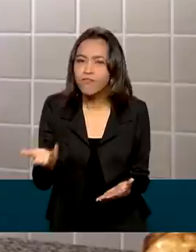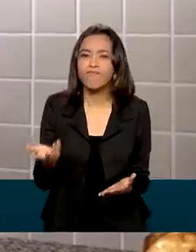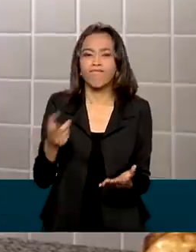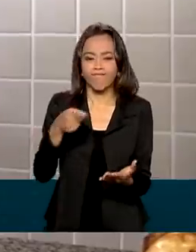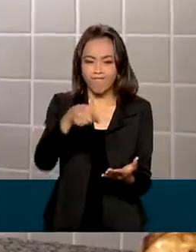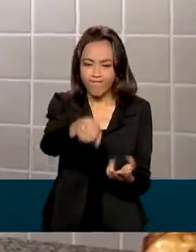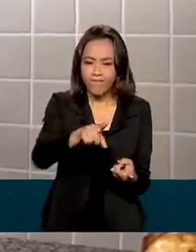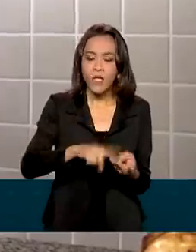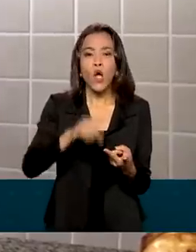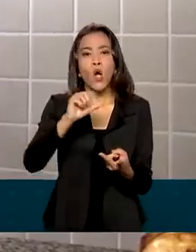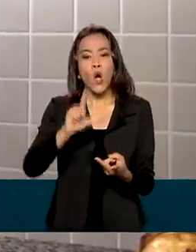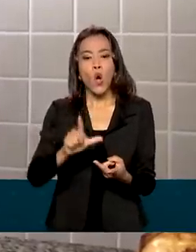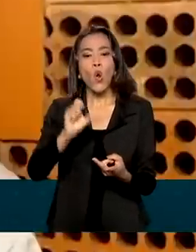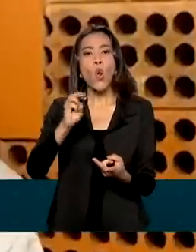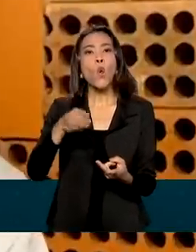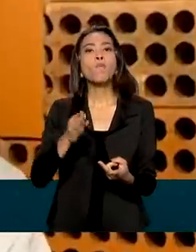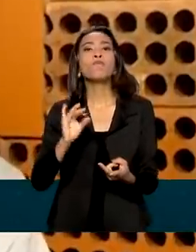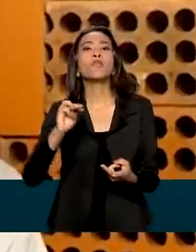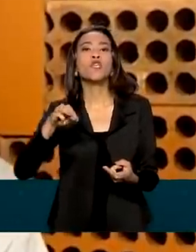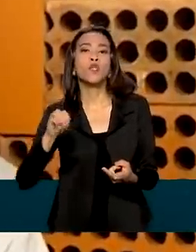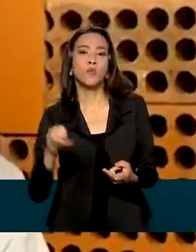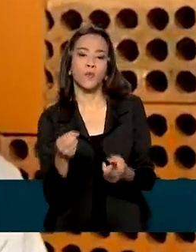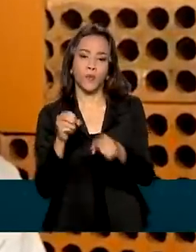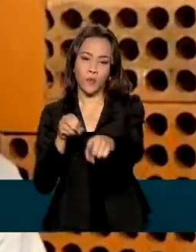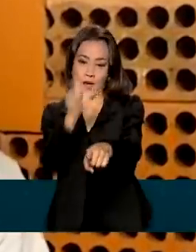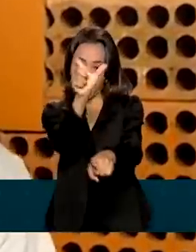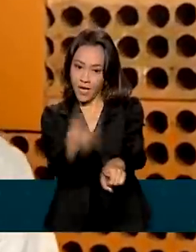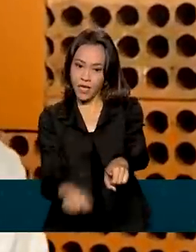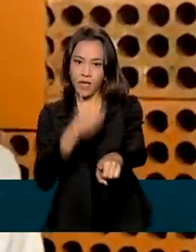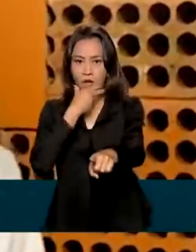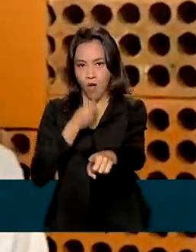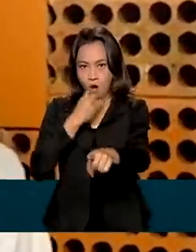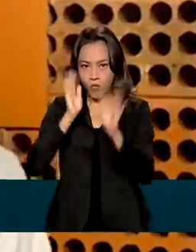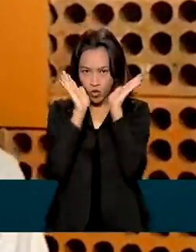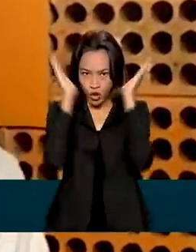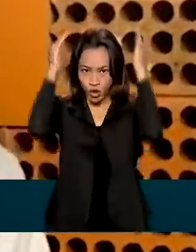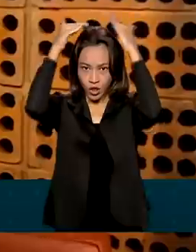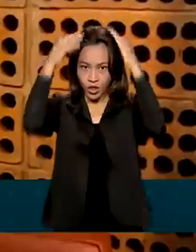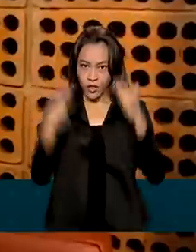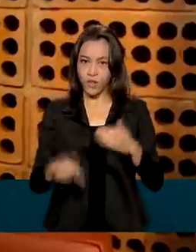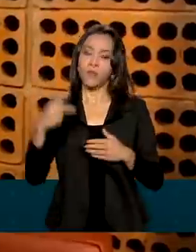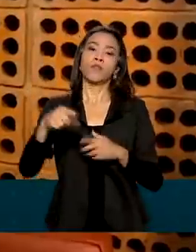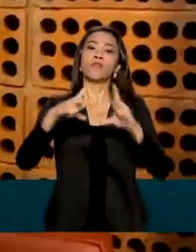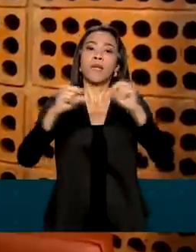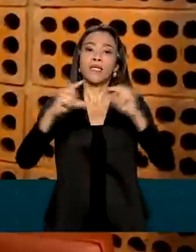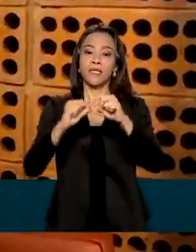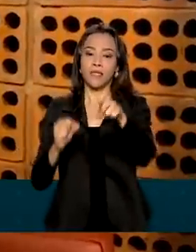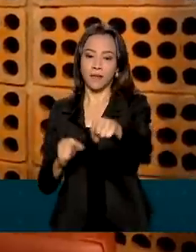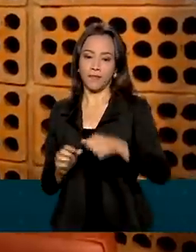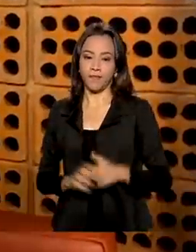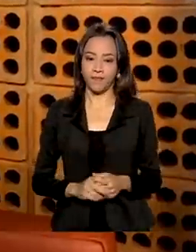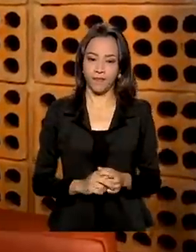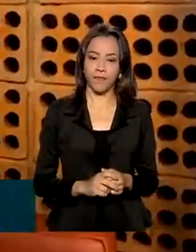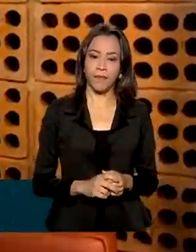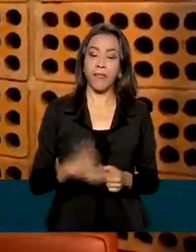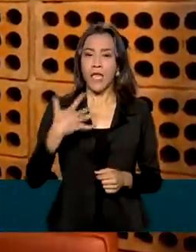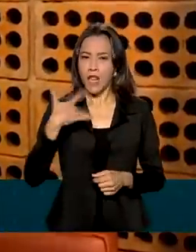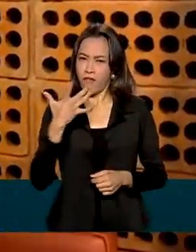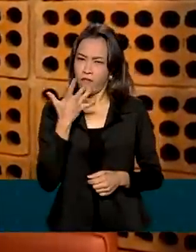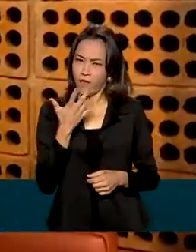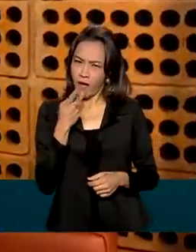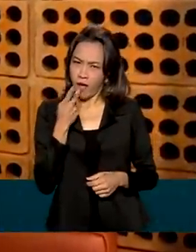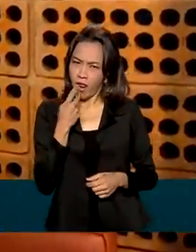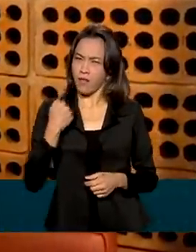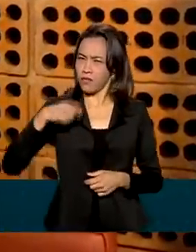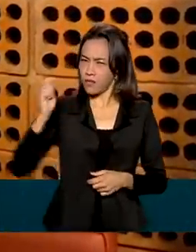bisteca ou lombinho, por exemplo, é o chefe Antony Soares, de Brasília. A gente tem um menu de gostação e eles falam caramba,